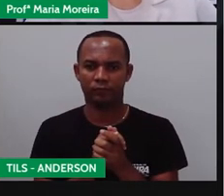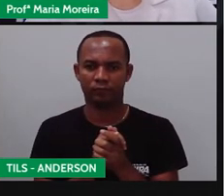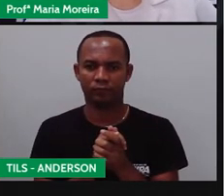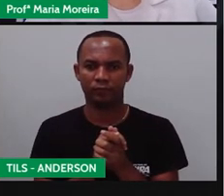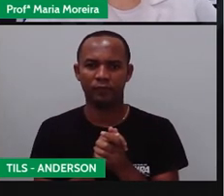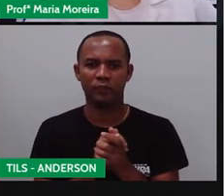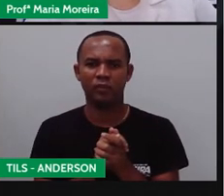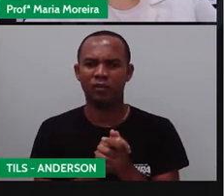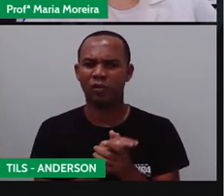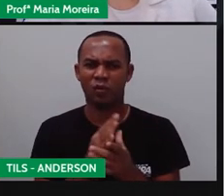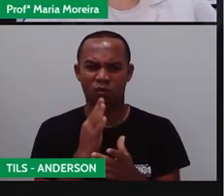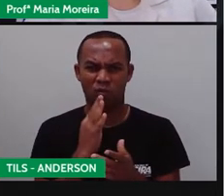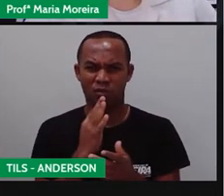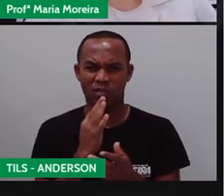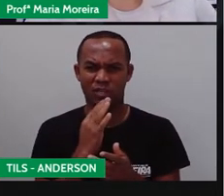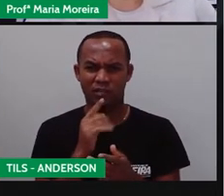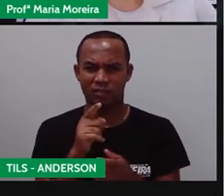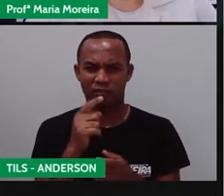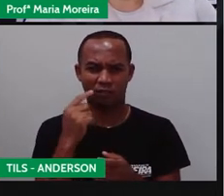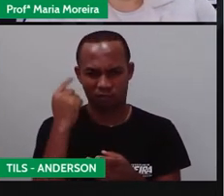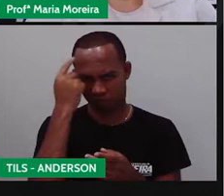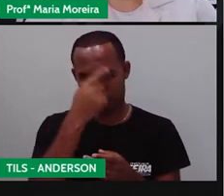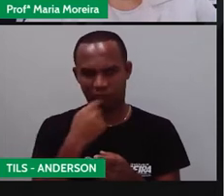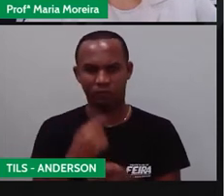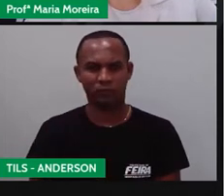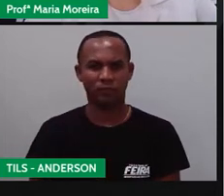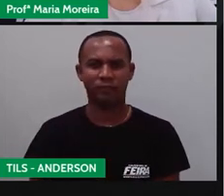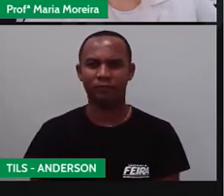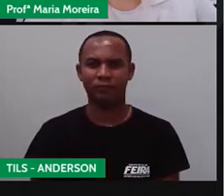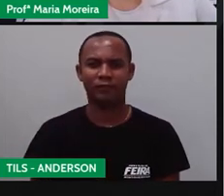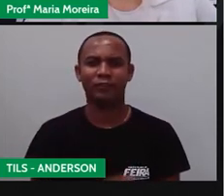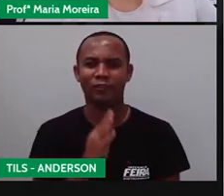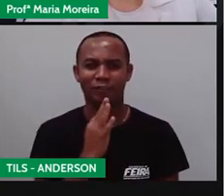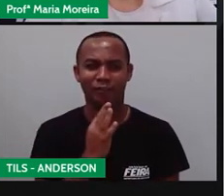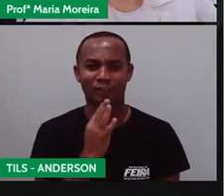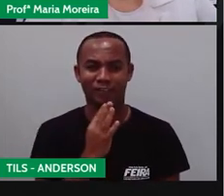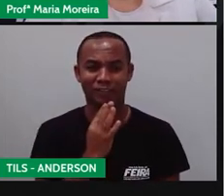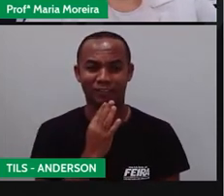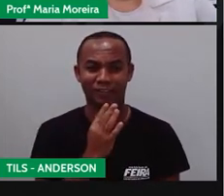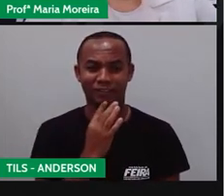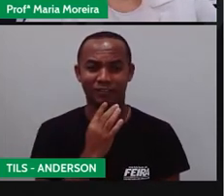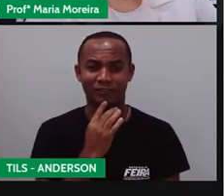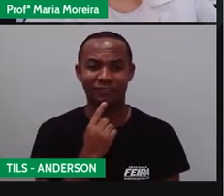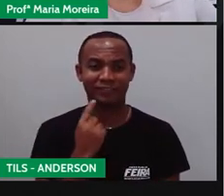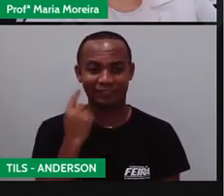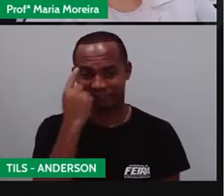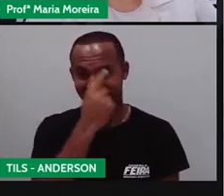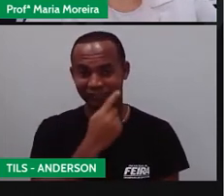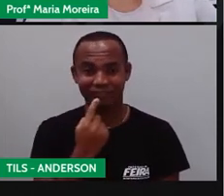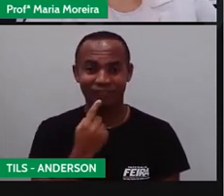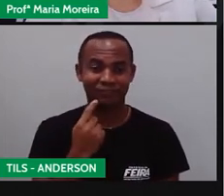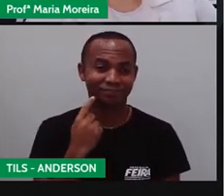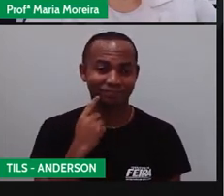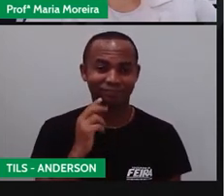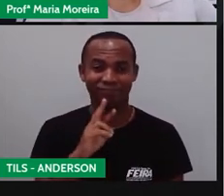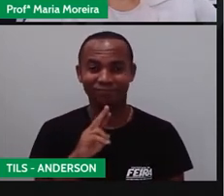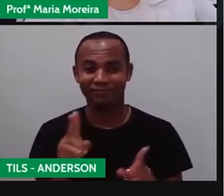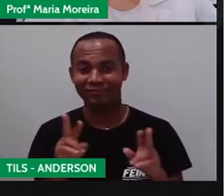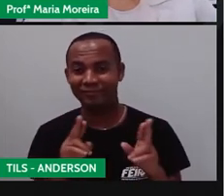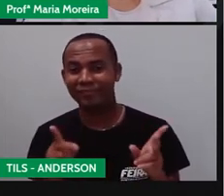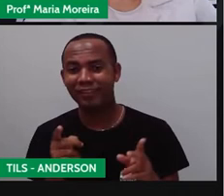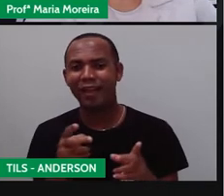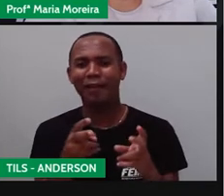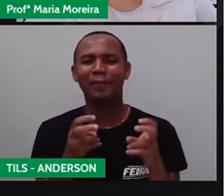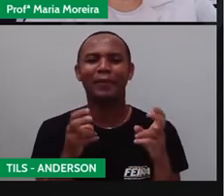Quem não conhece essas carinhas, hein? Esses elementos não verbais exprimem diferentes sentimentos